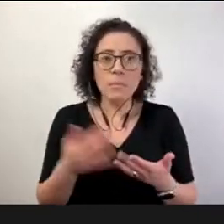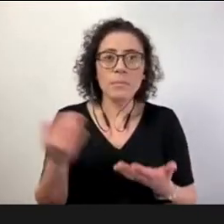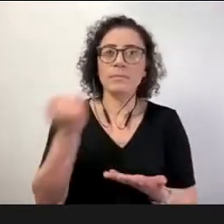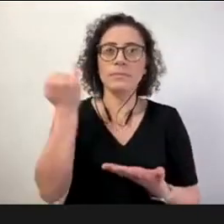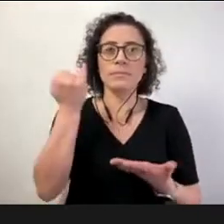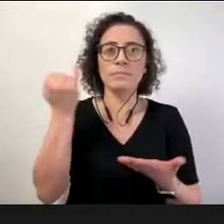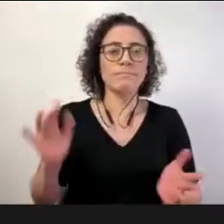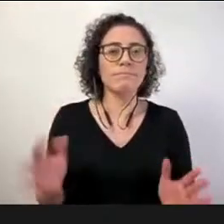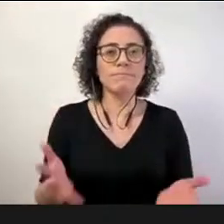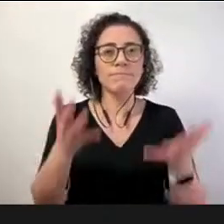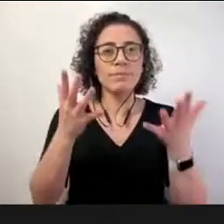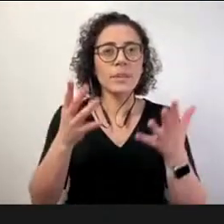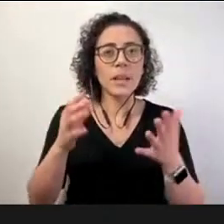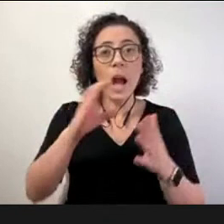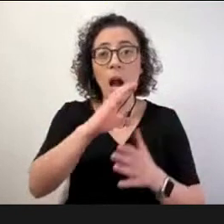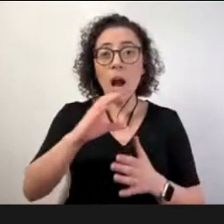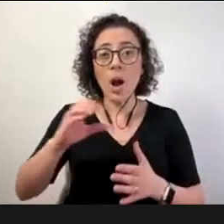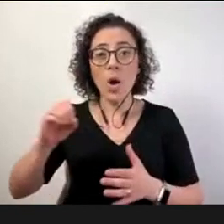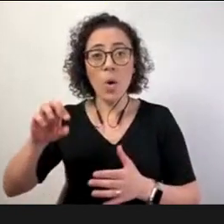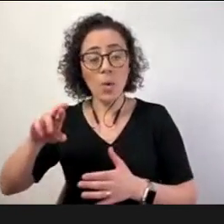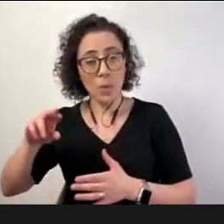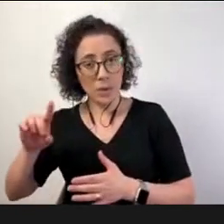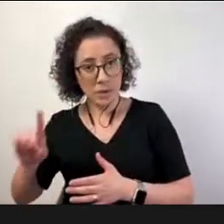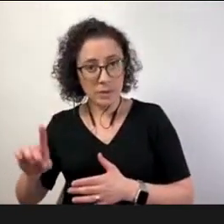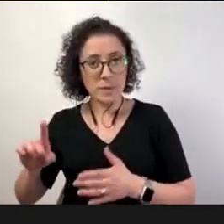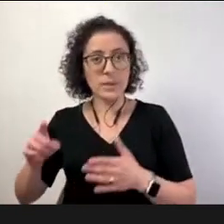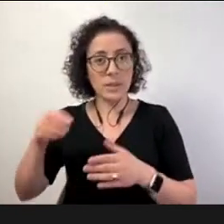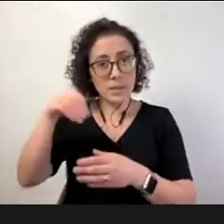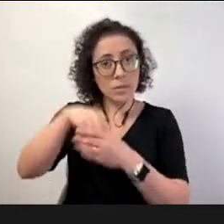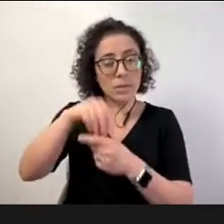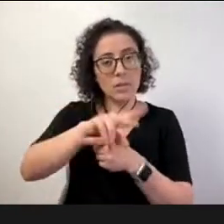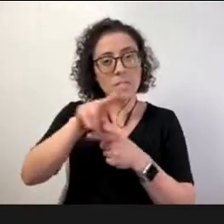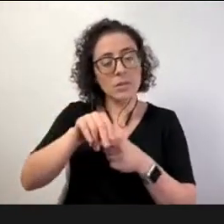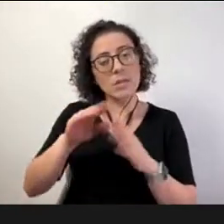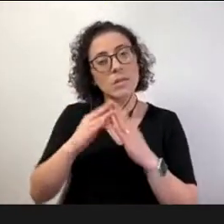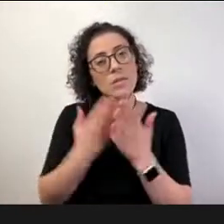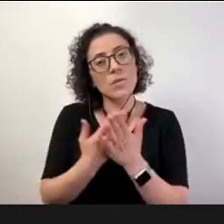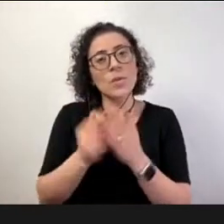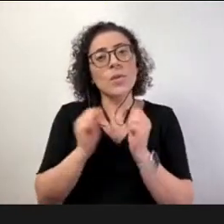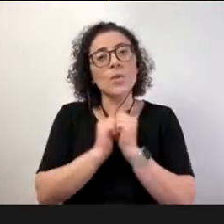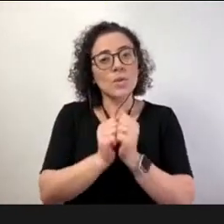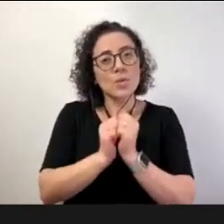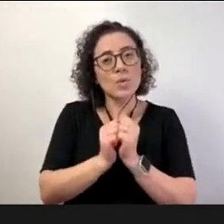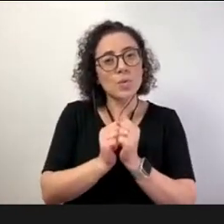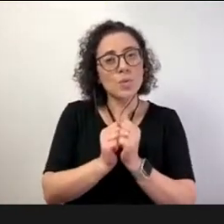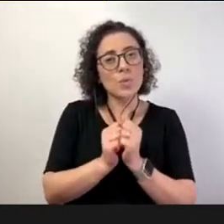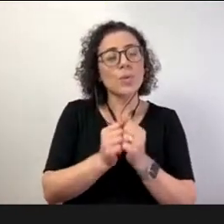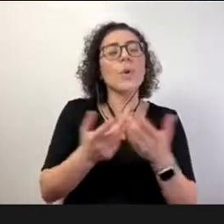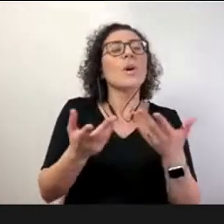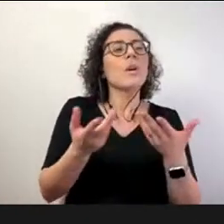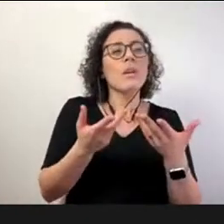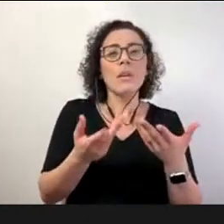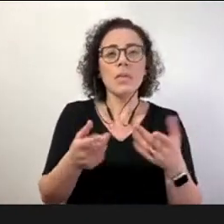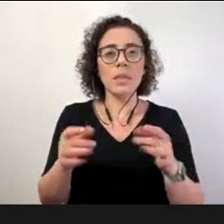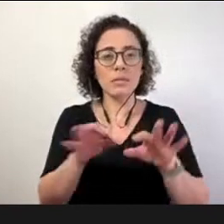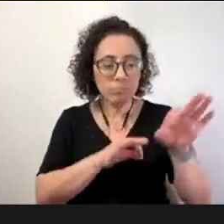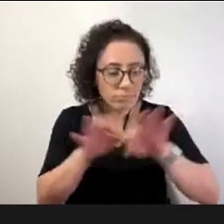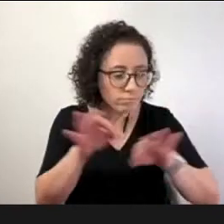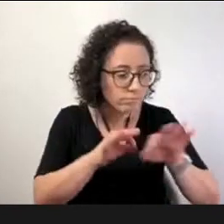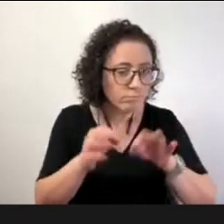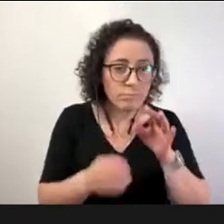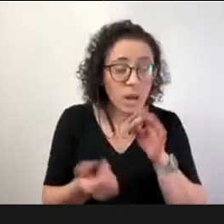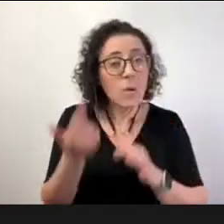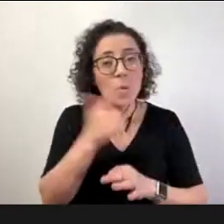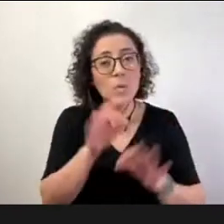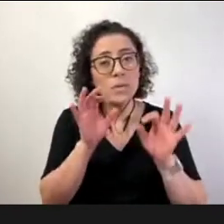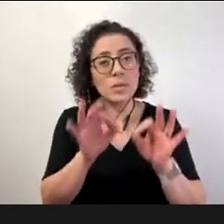da coordenação educacional que tem nas escolas para um pouco junto com a gestão orquestral esse movimento mas tem também o que acontece na sala de